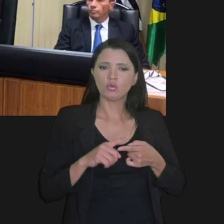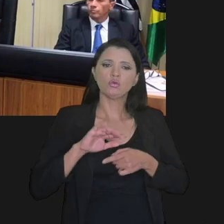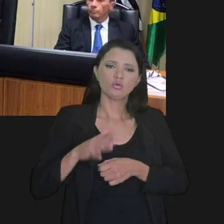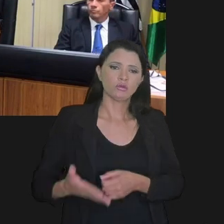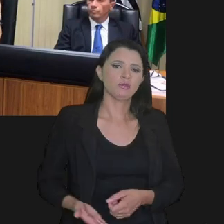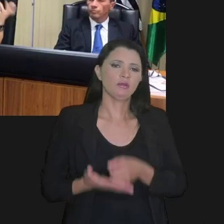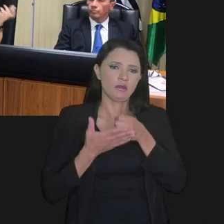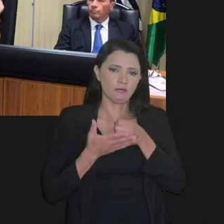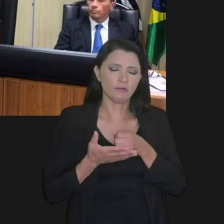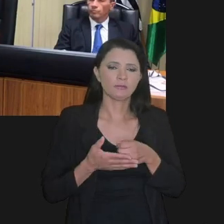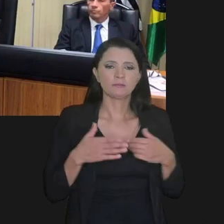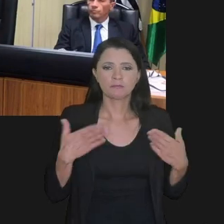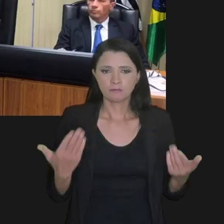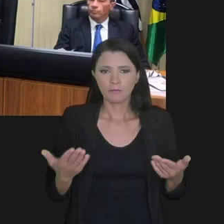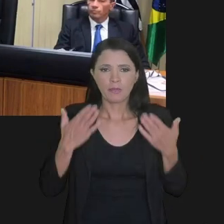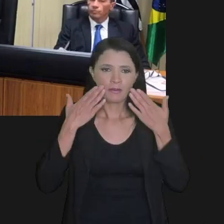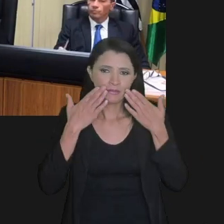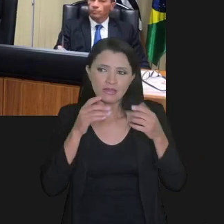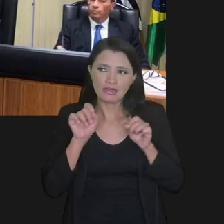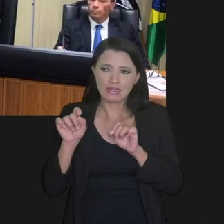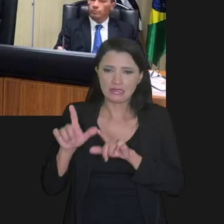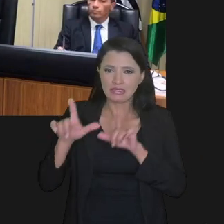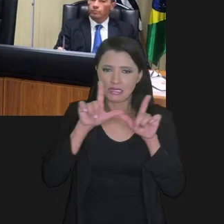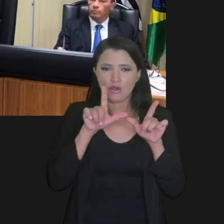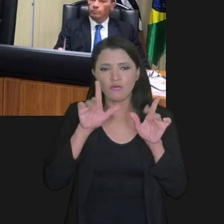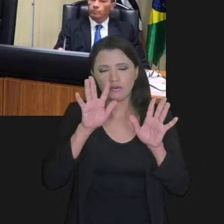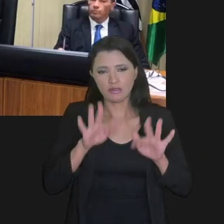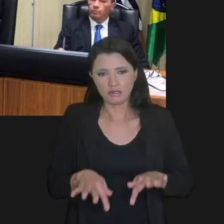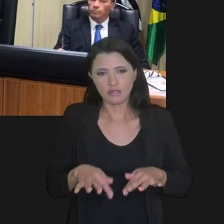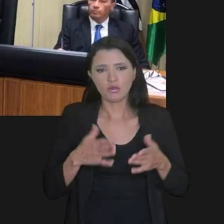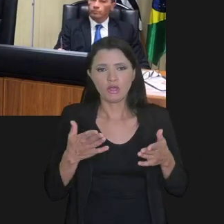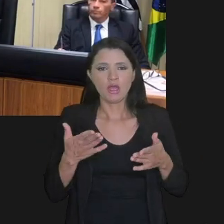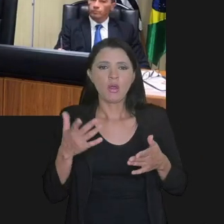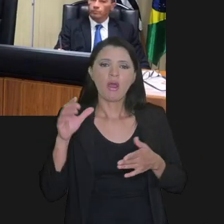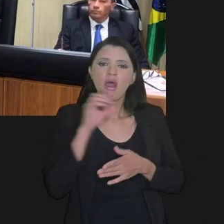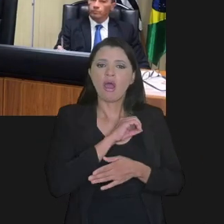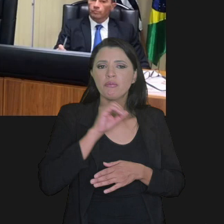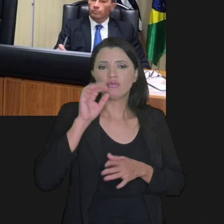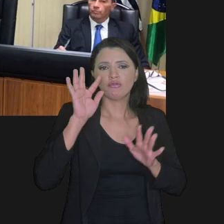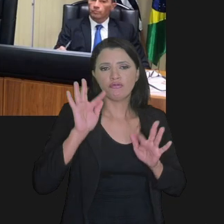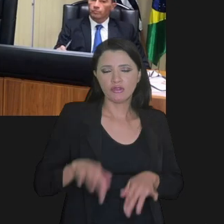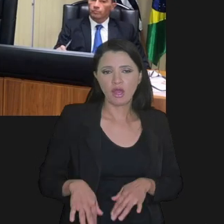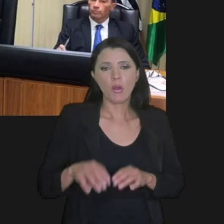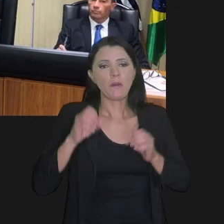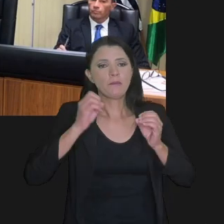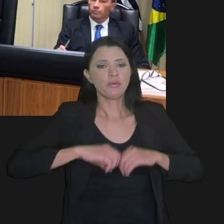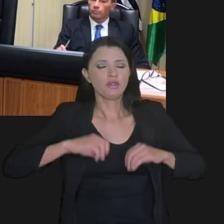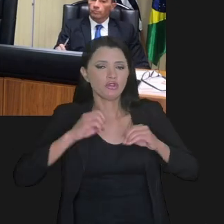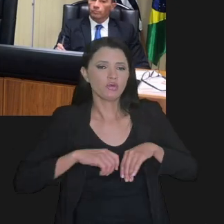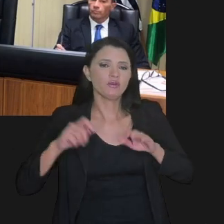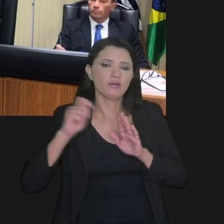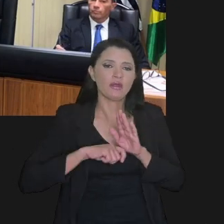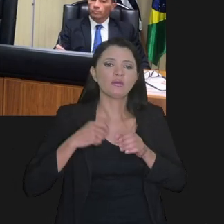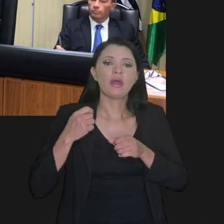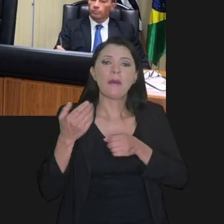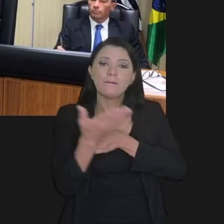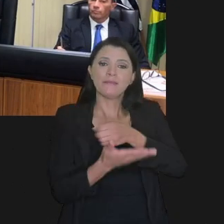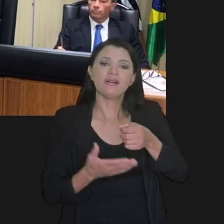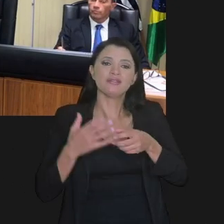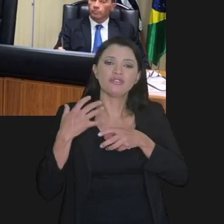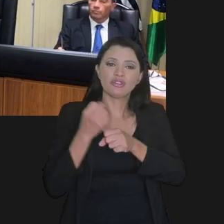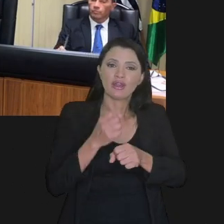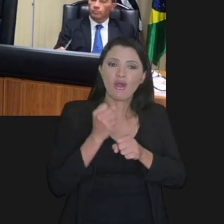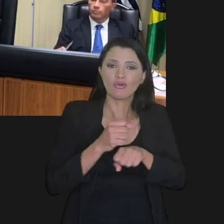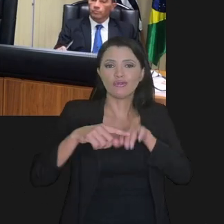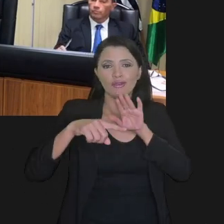sustentáveis. Bom, concluindo aqui a minha apresentação, eu queria só fazer uma parte final de prejuízo fiscal e base